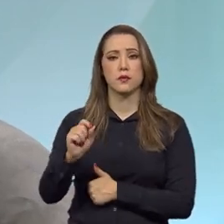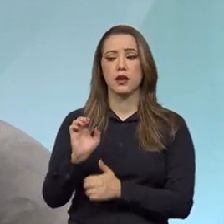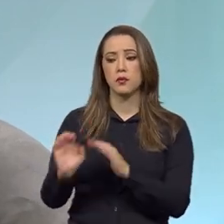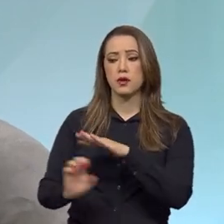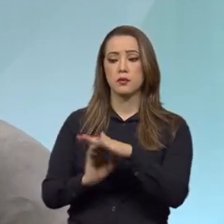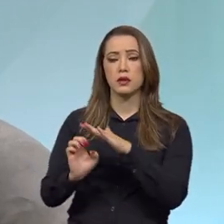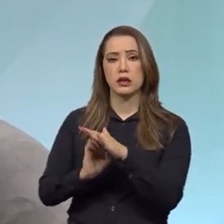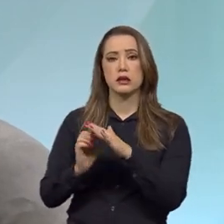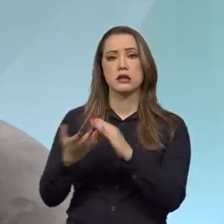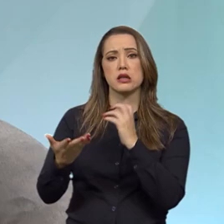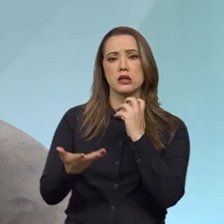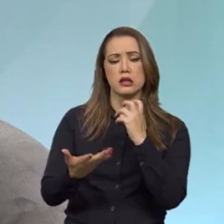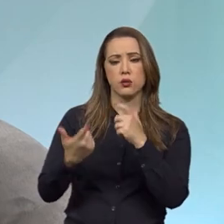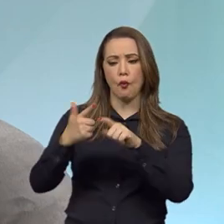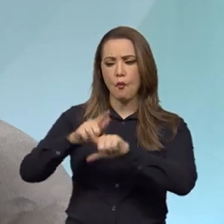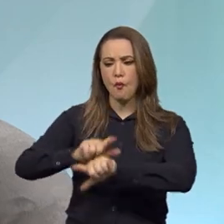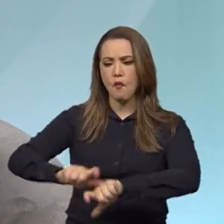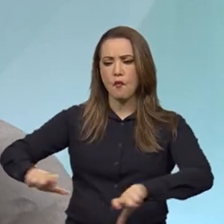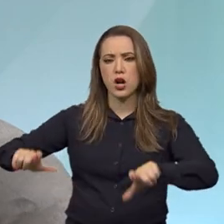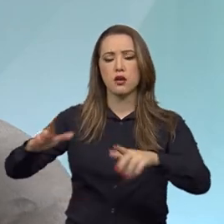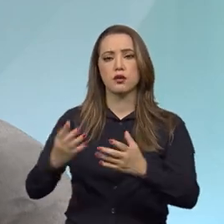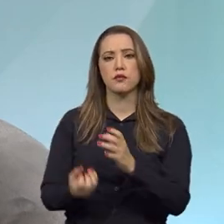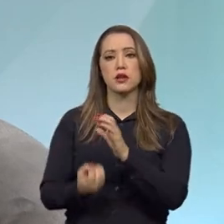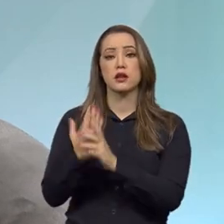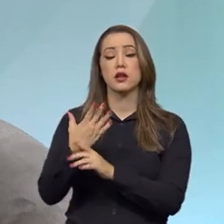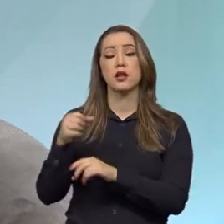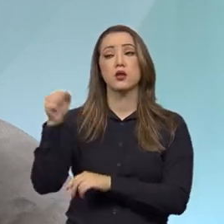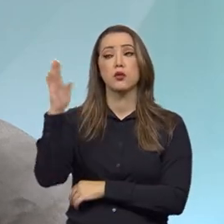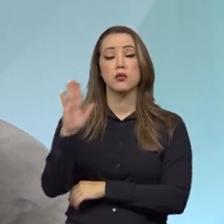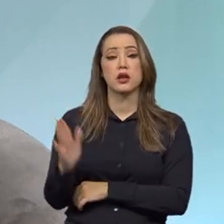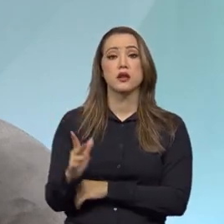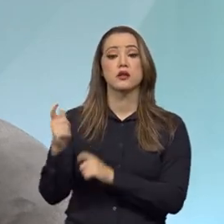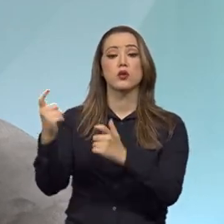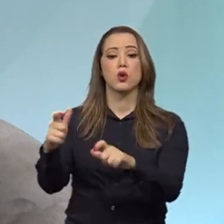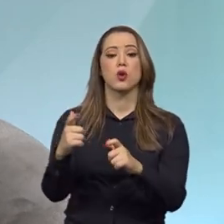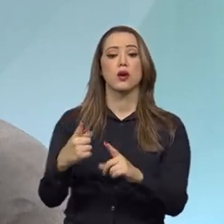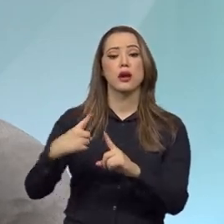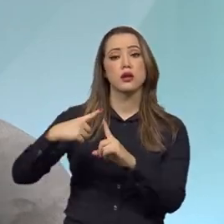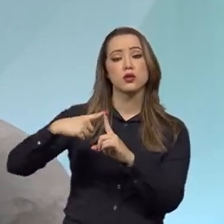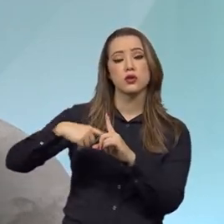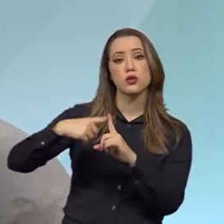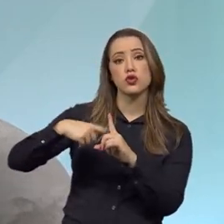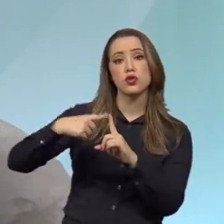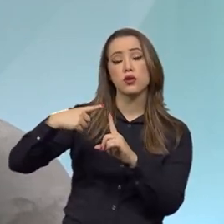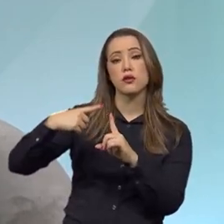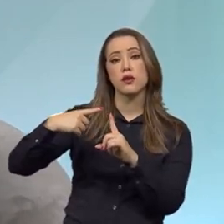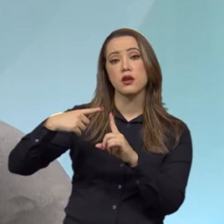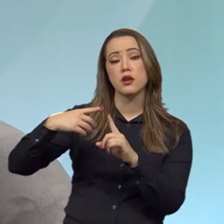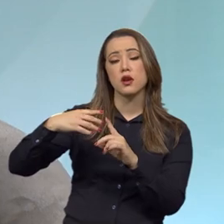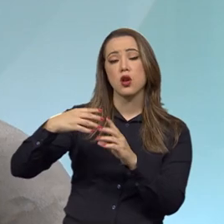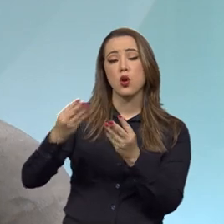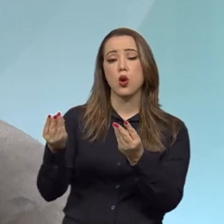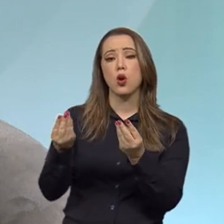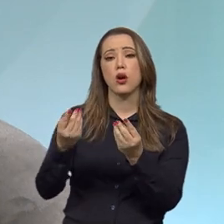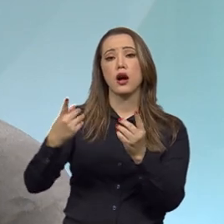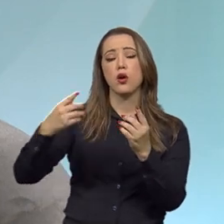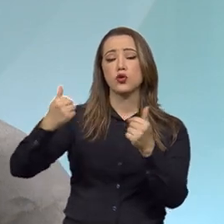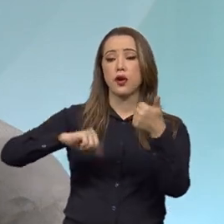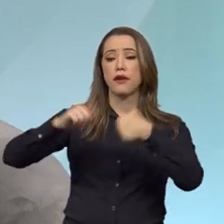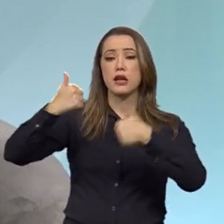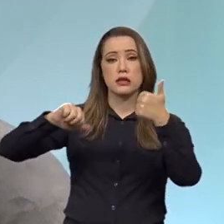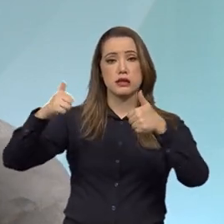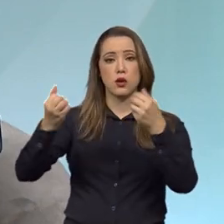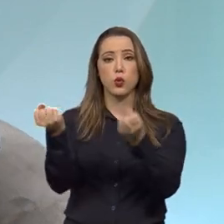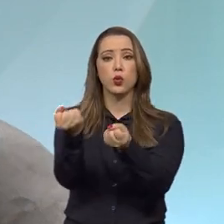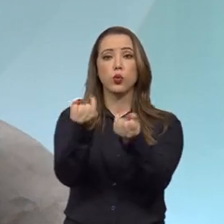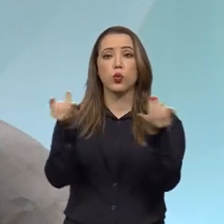empresa que degradou o meio ambiente instale no Brasil estações de aferição de qualidade do ar. Nós já temos hoje 50